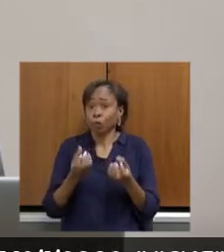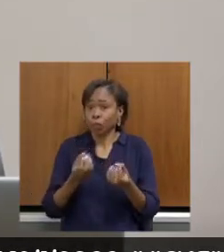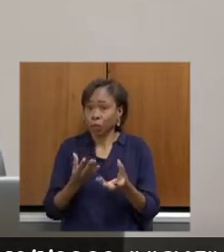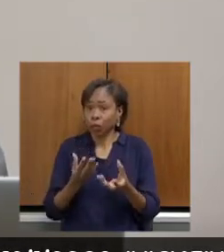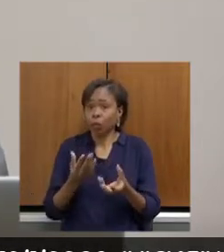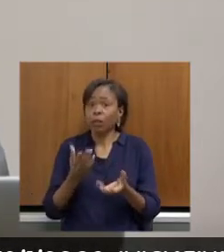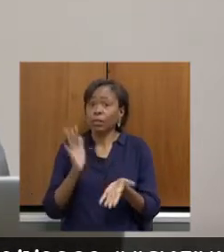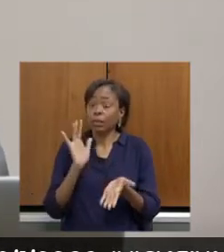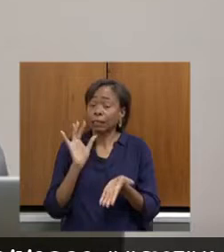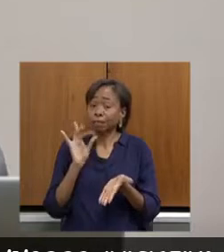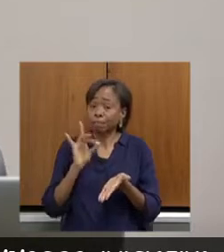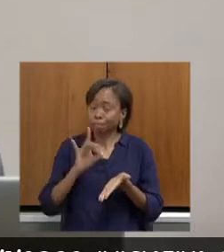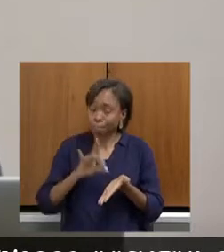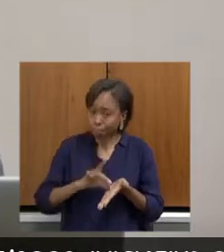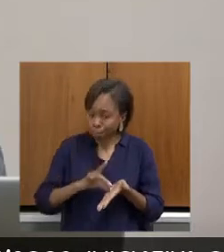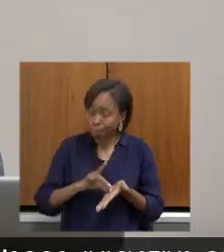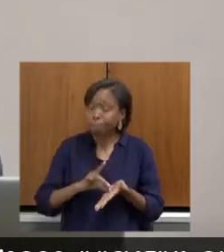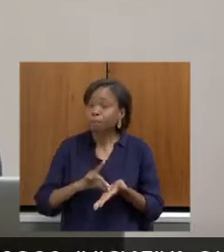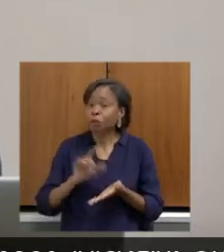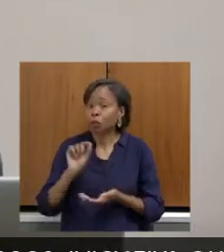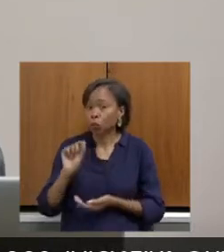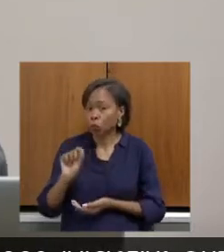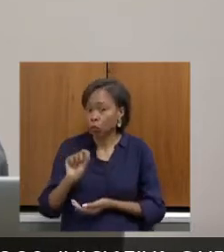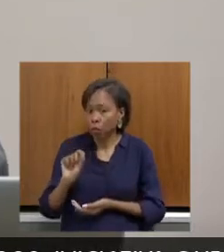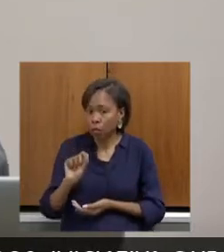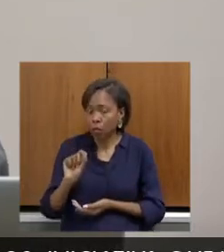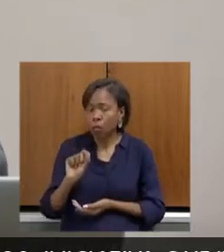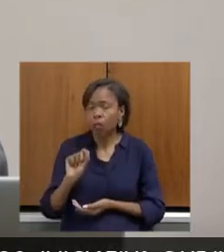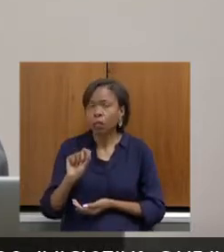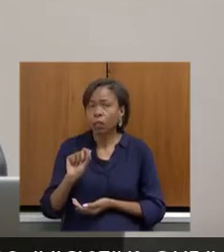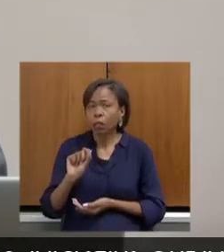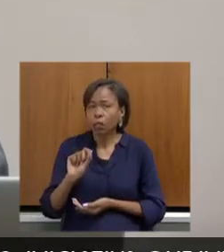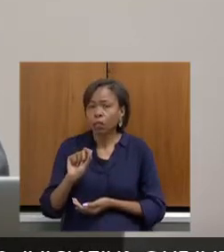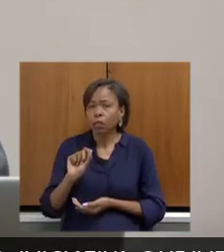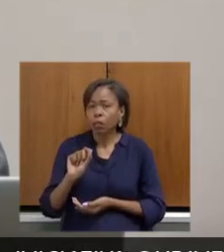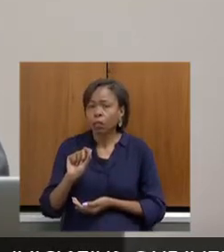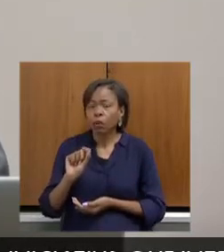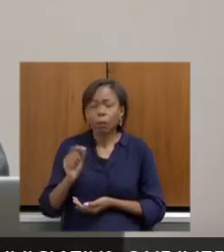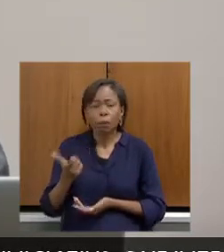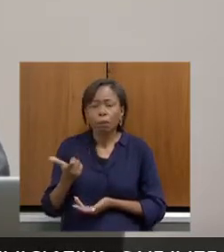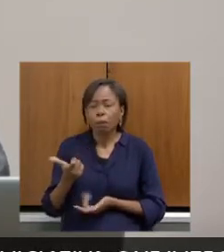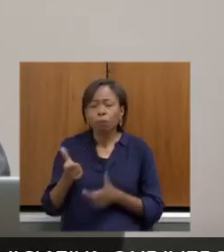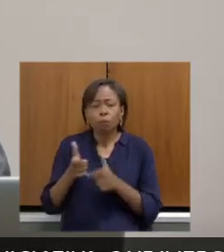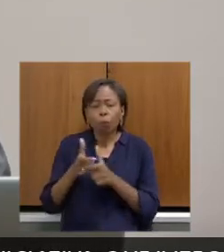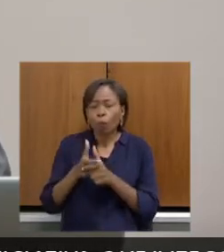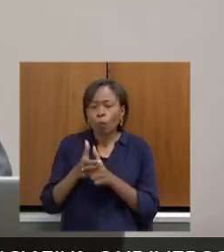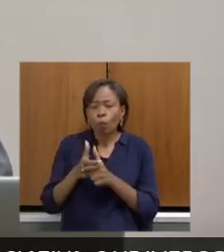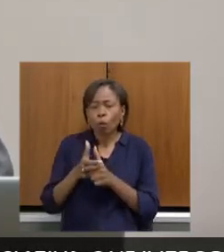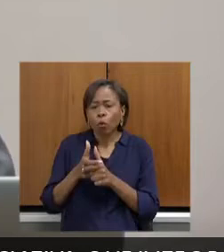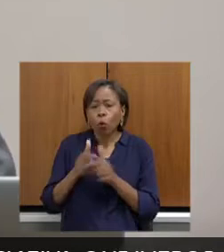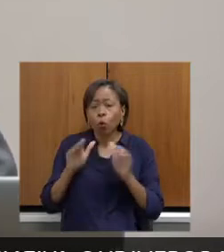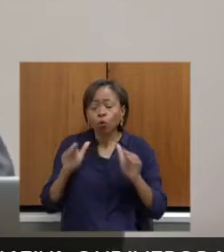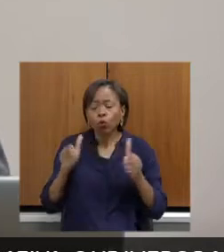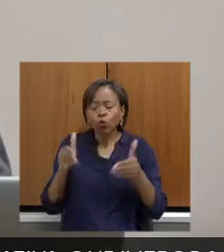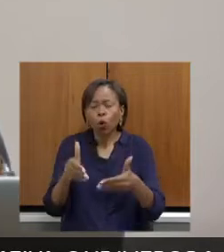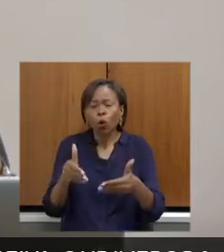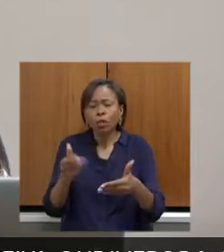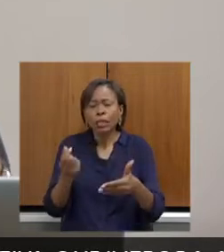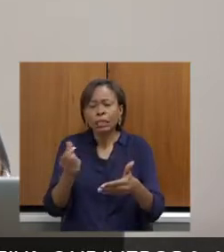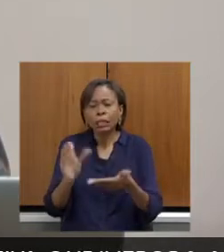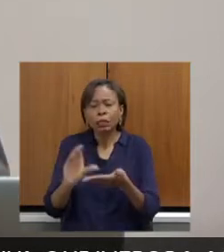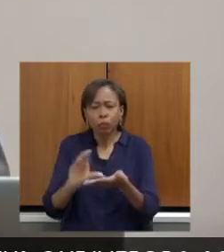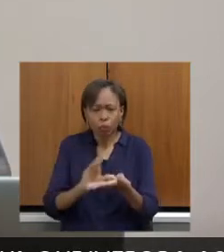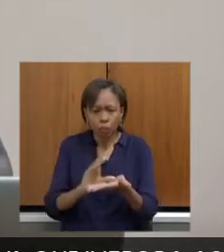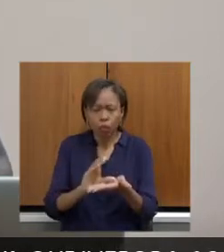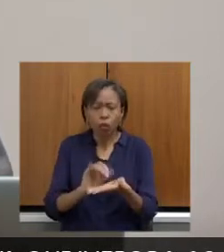também, é de que poucos concentram também nesse financiamento, né? Para começar,